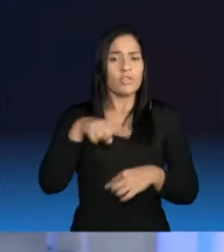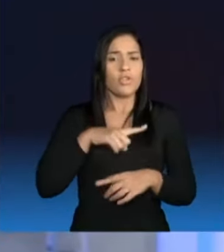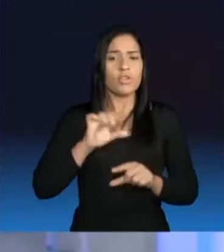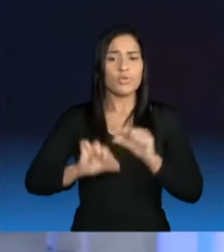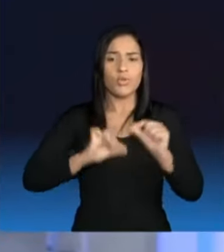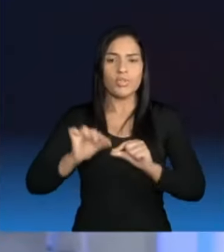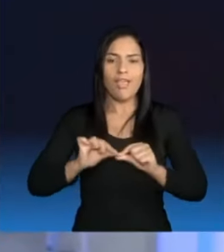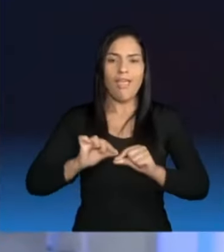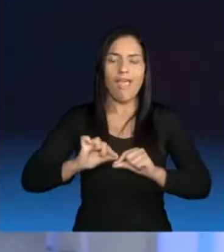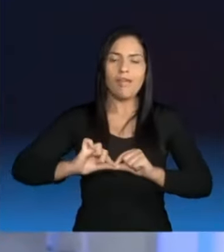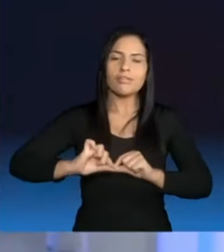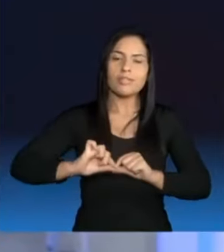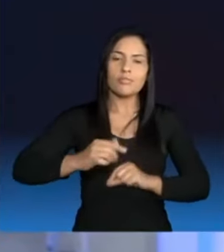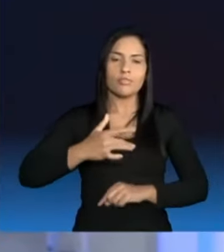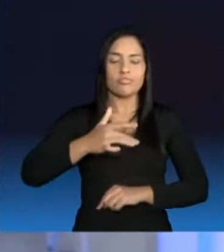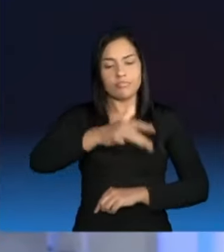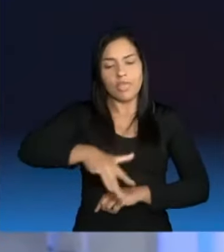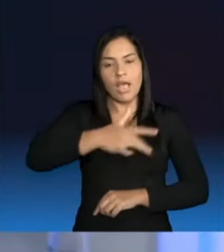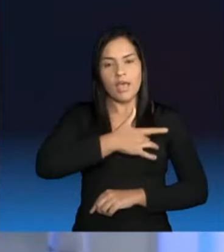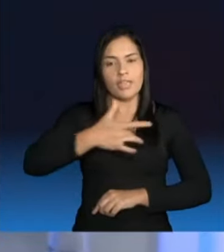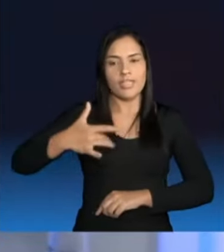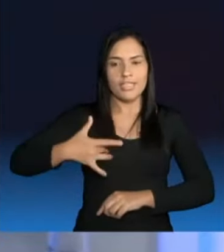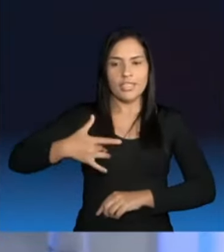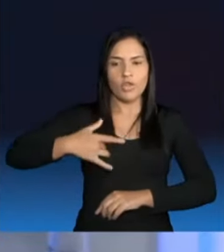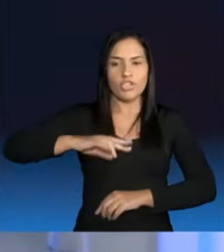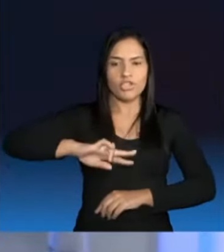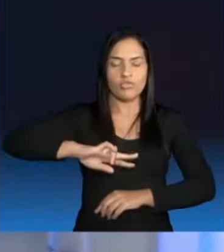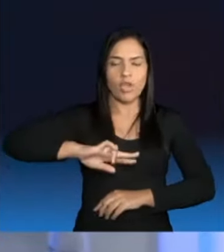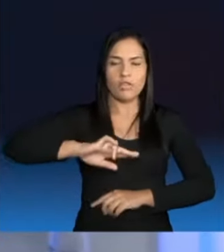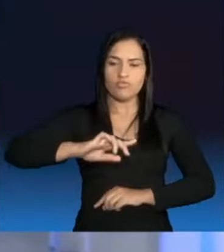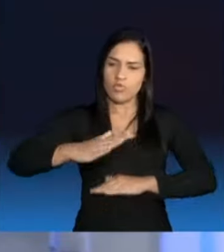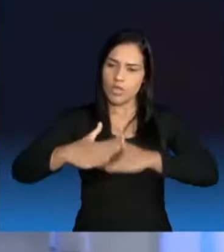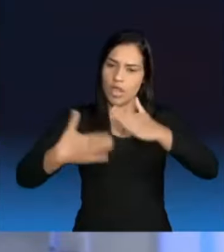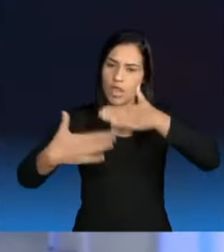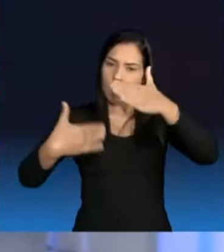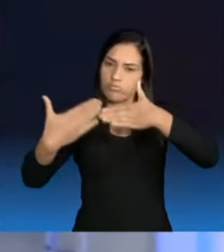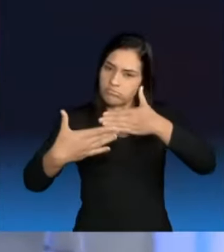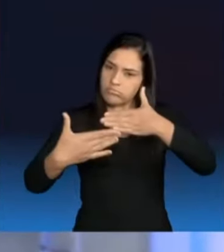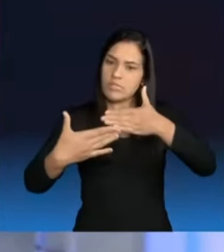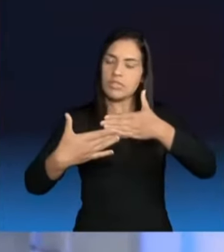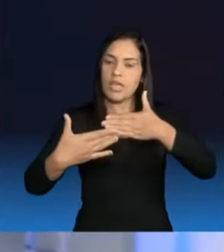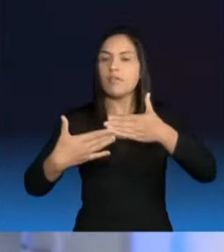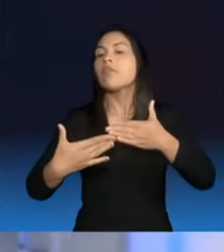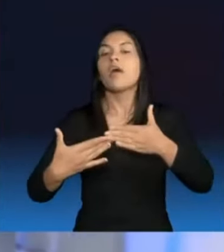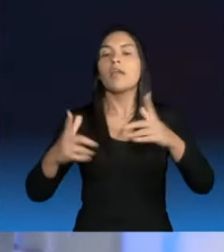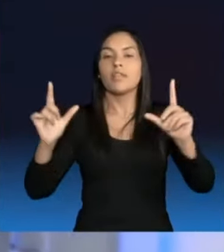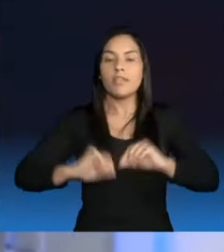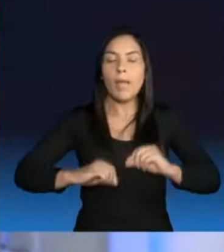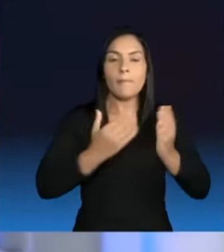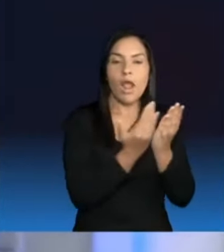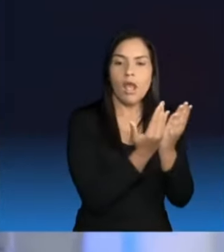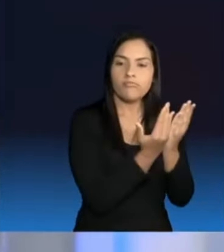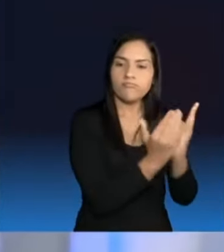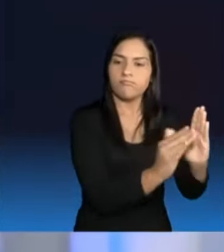através de recursos federais que vão permitir a abertura de novas unidades que não cobrem 81% da cidade, como o